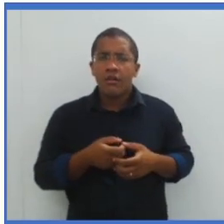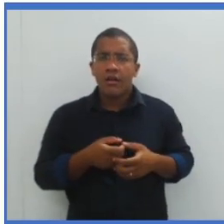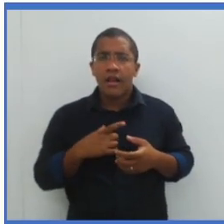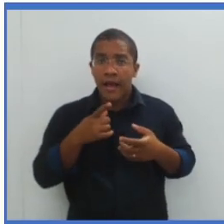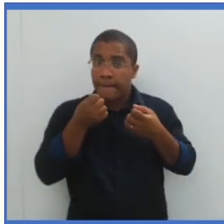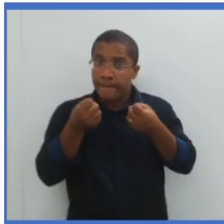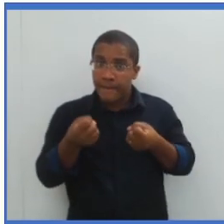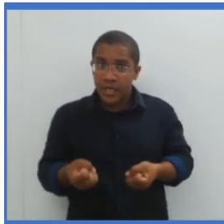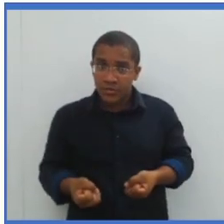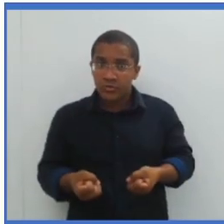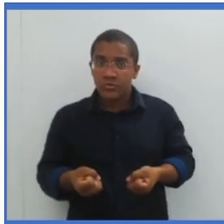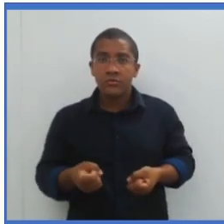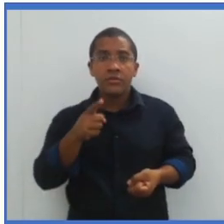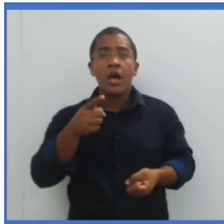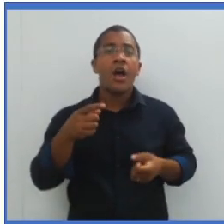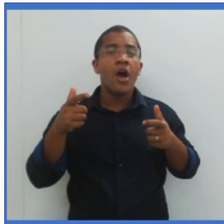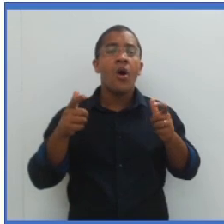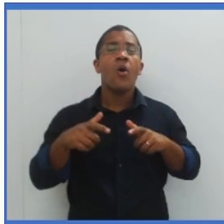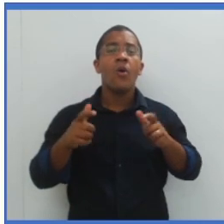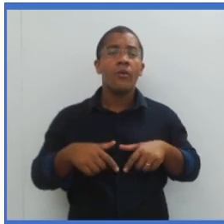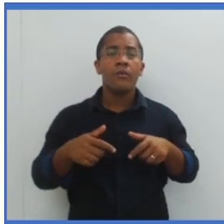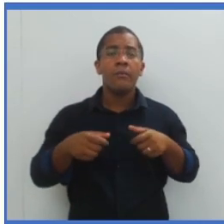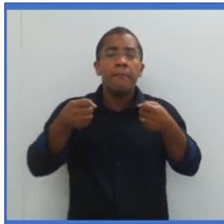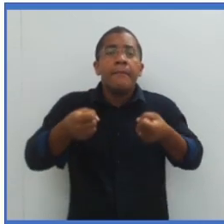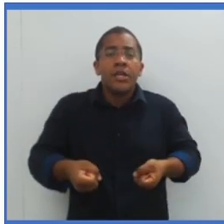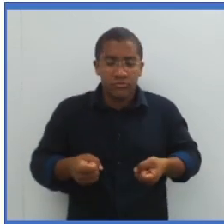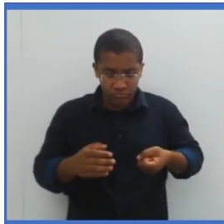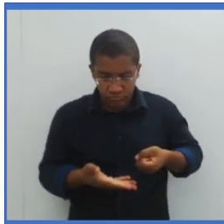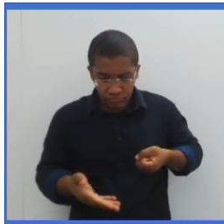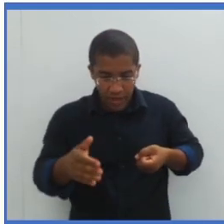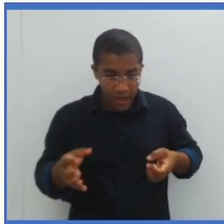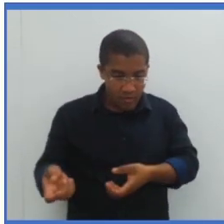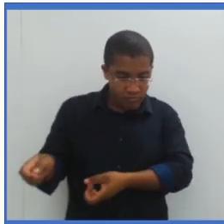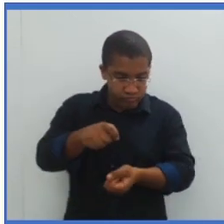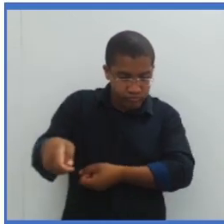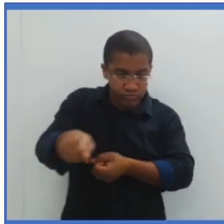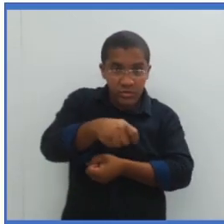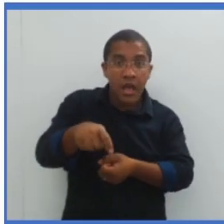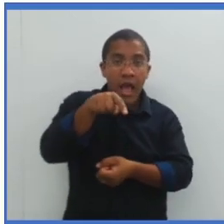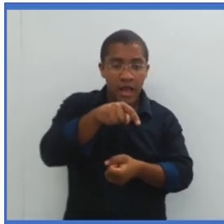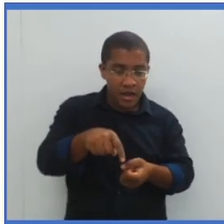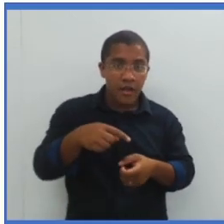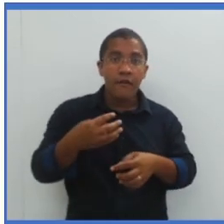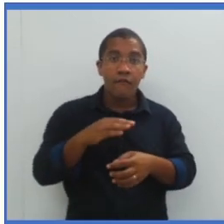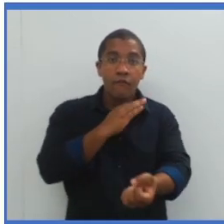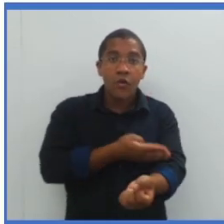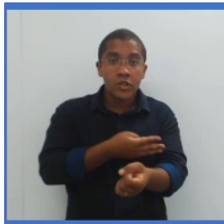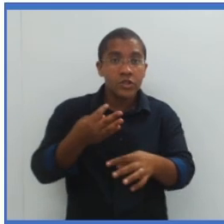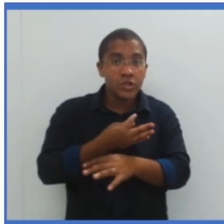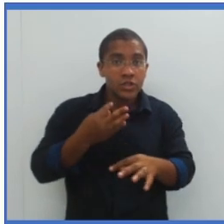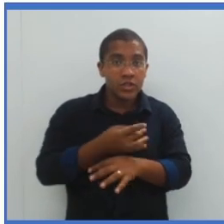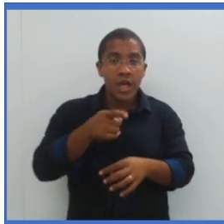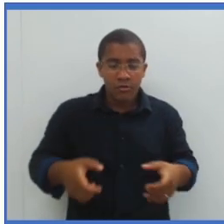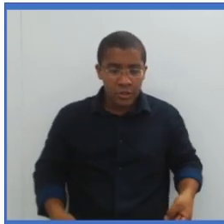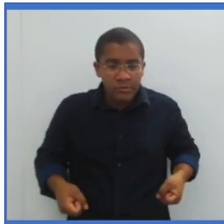No peso, está certo? Na caçamba do carro de mão, eu vou ter a força resistente, o eu vou